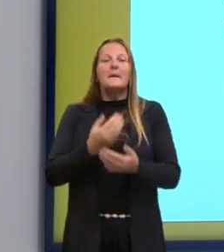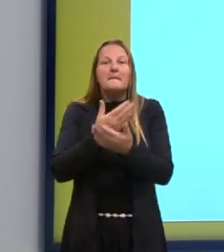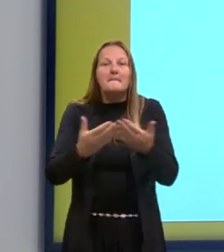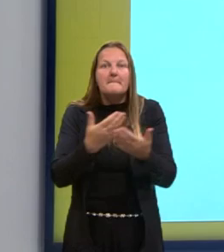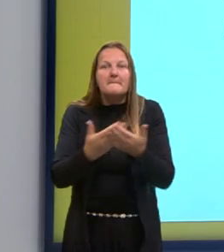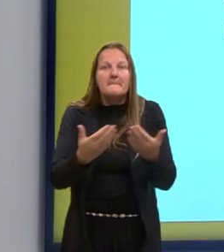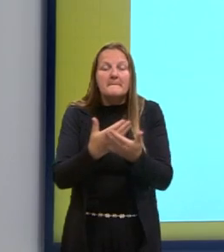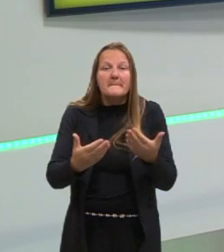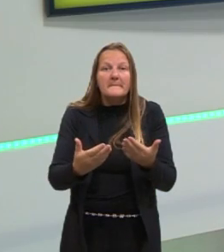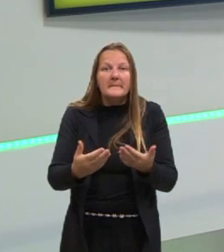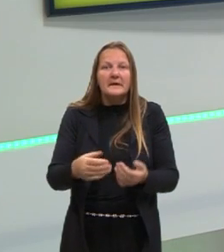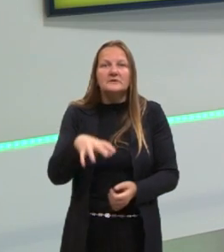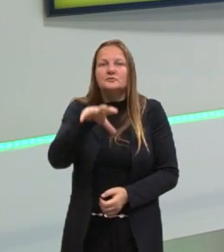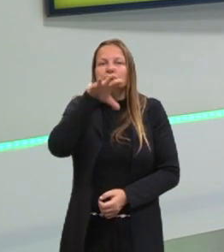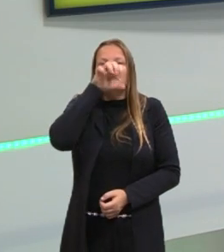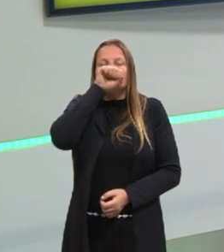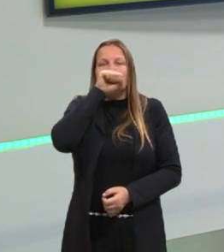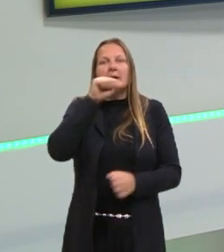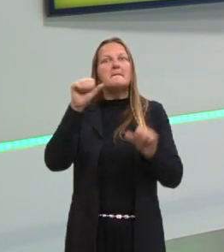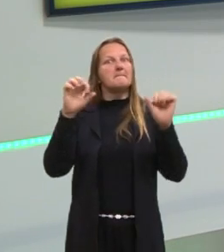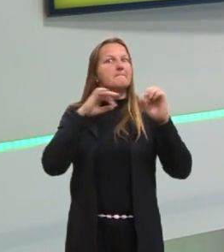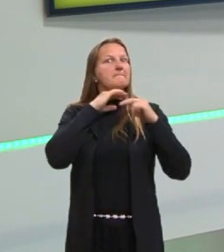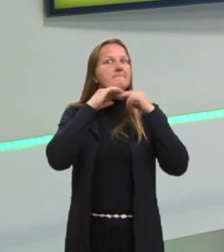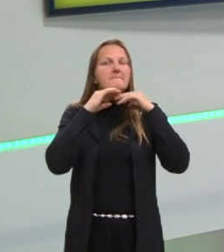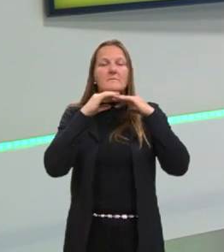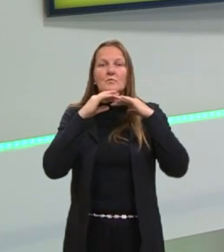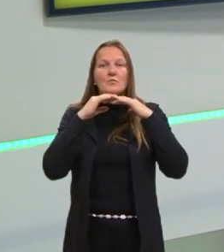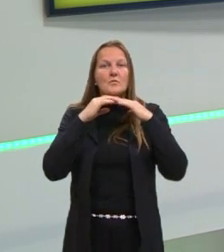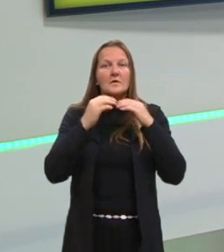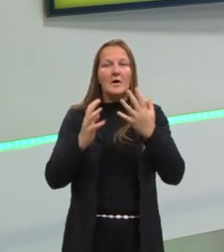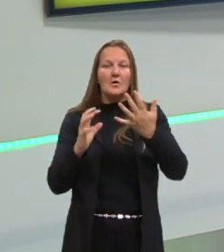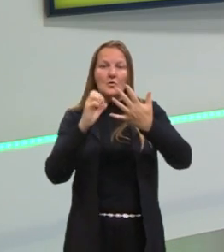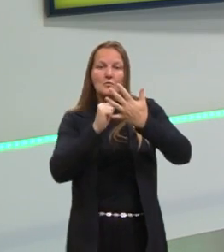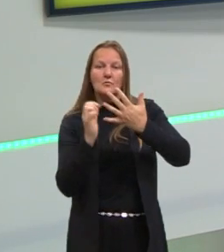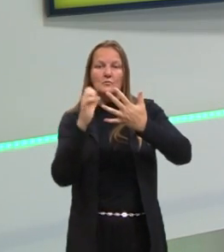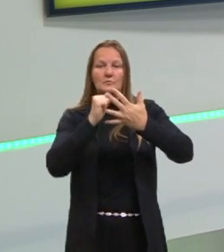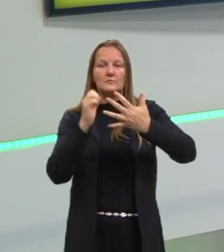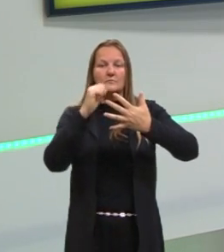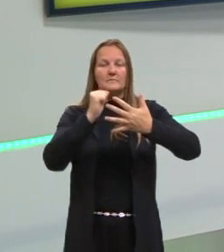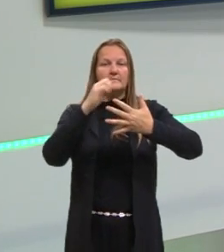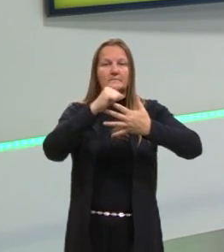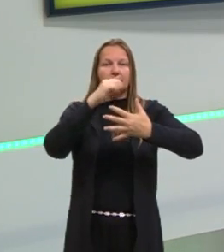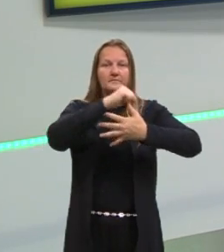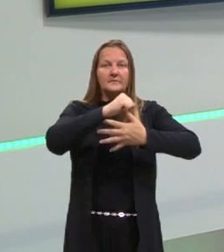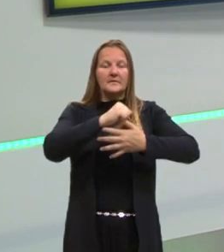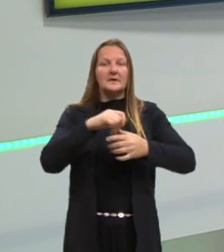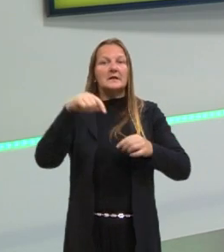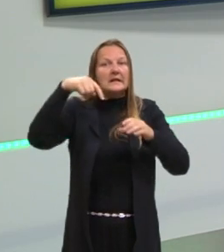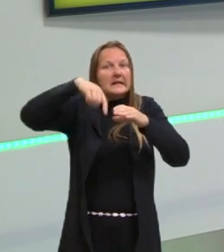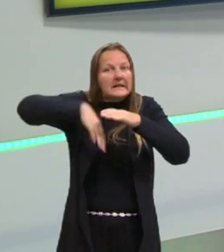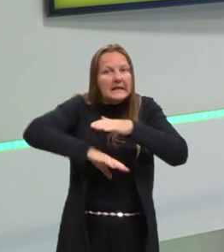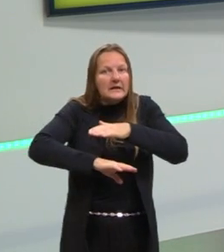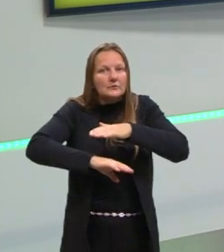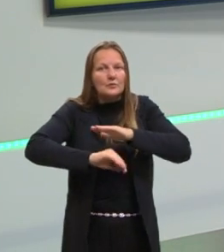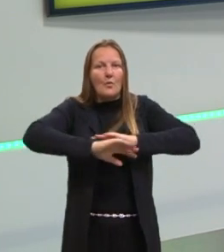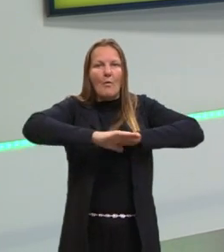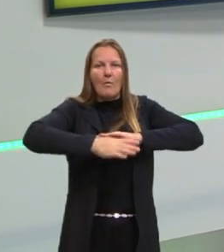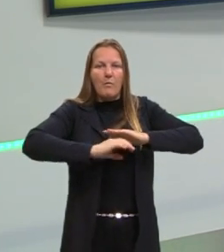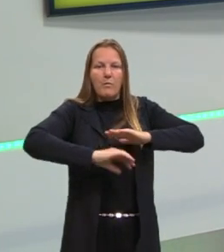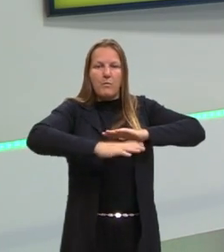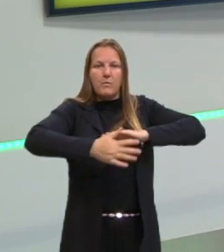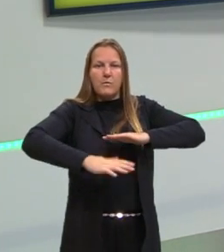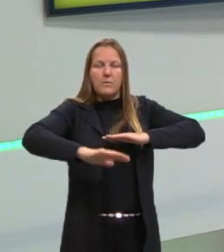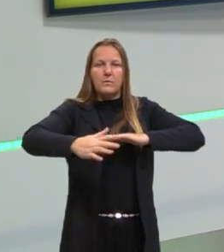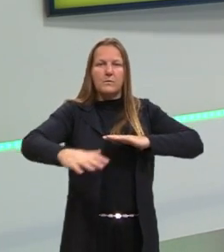oxigênio pode, então, gerar uma catástrofe nas cadeias alimentares, né, principalmente no oceano. Certo, gente? E perda de